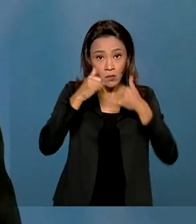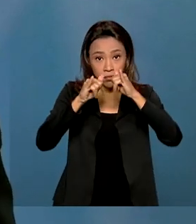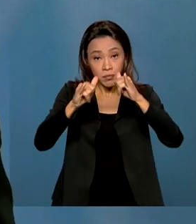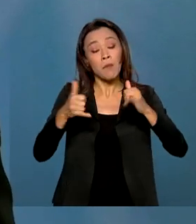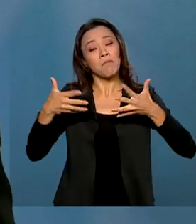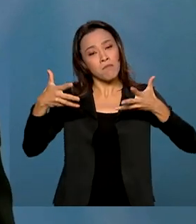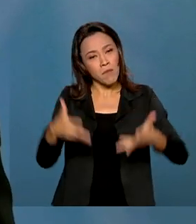desse esforço. Obrigado. Obrigado.